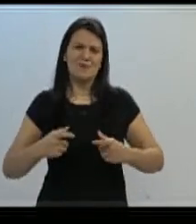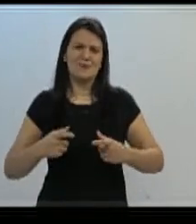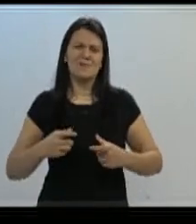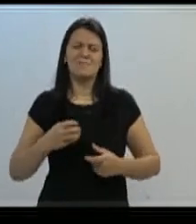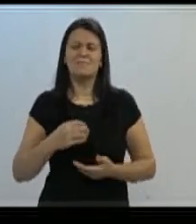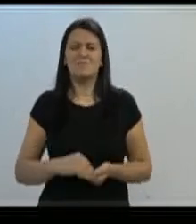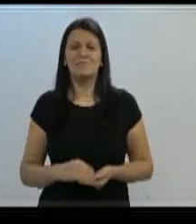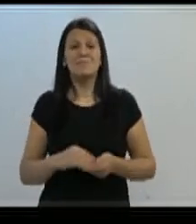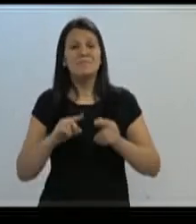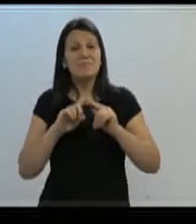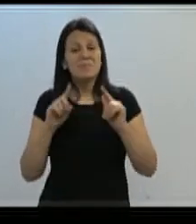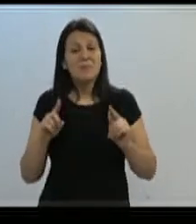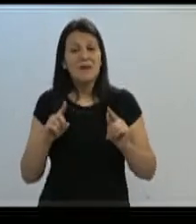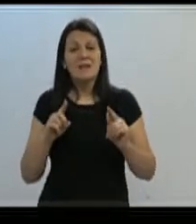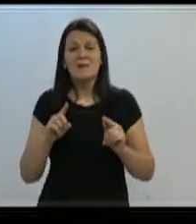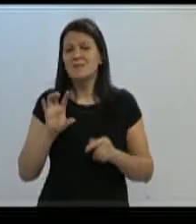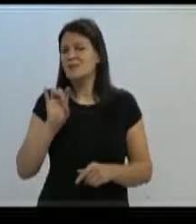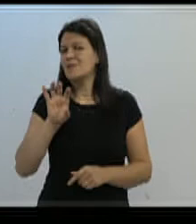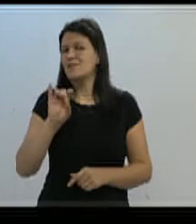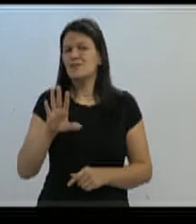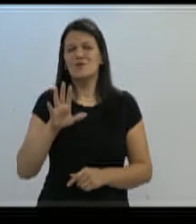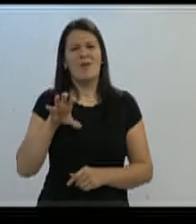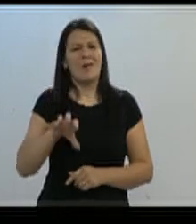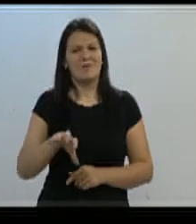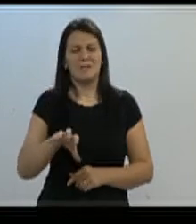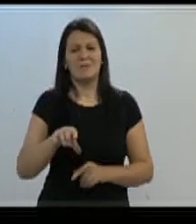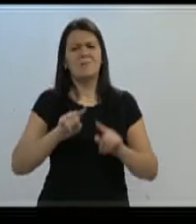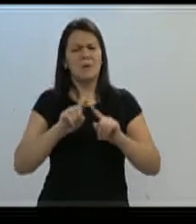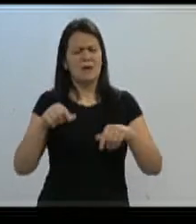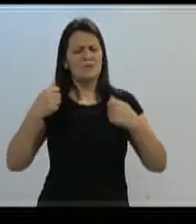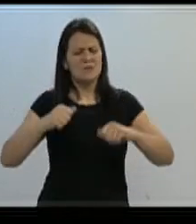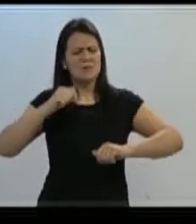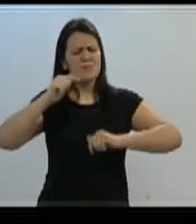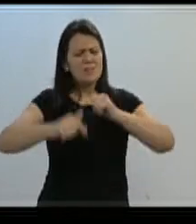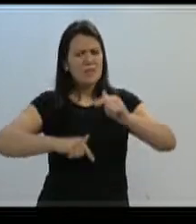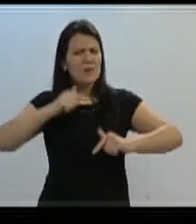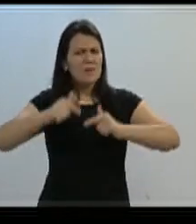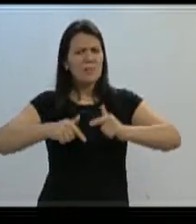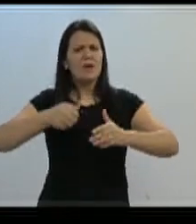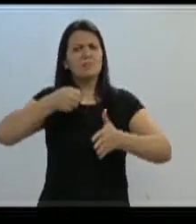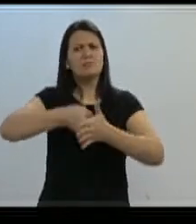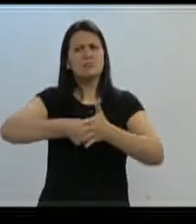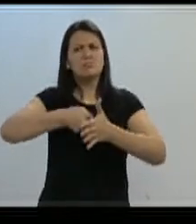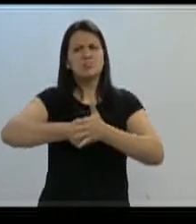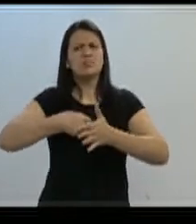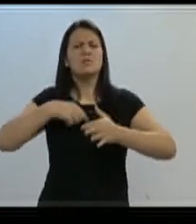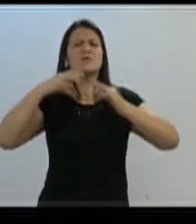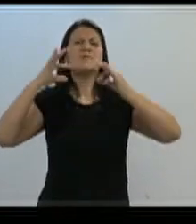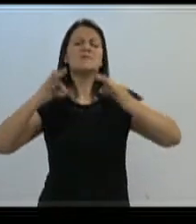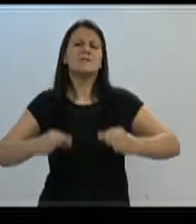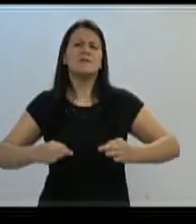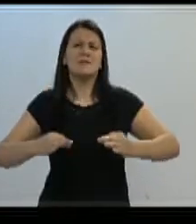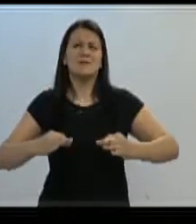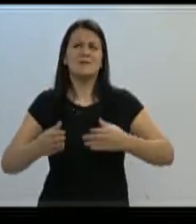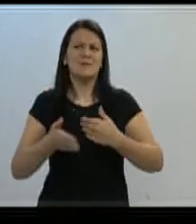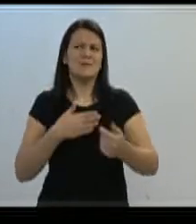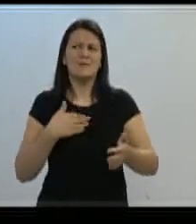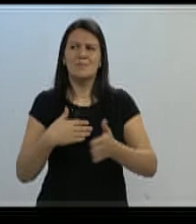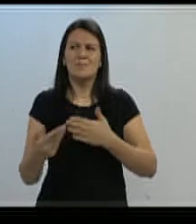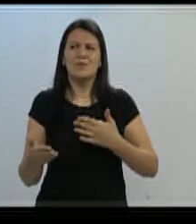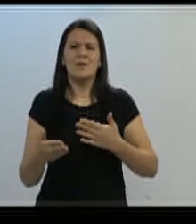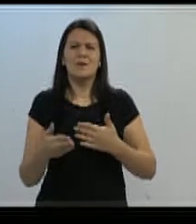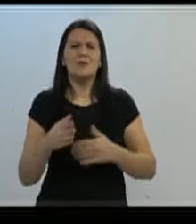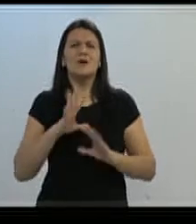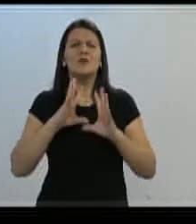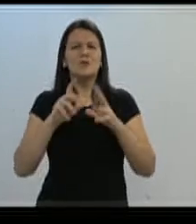a gente sabe que não é só isso. É preciso ter trabalho, é preciso ter dedicação e eu tenho a certeza que, independente de resultado, todos os 15